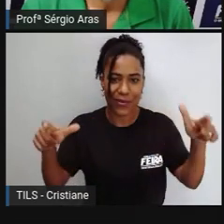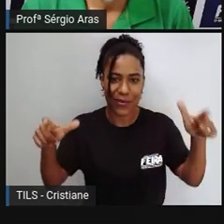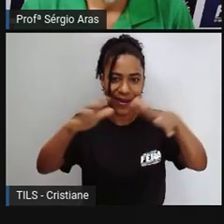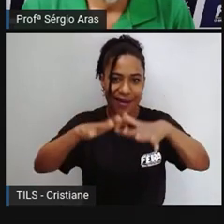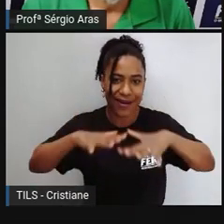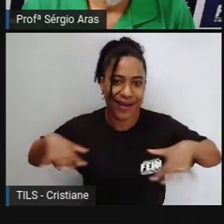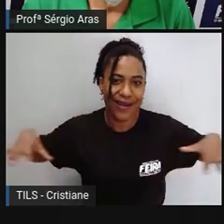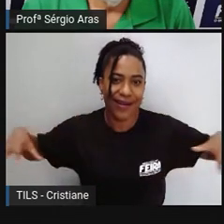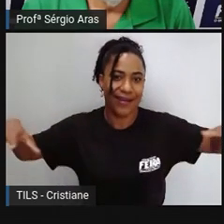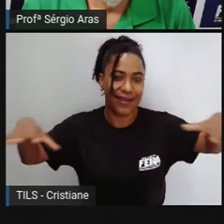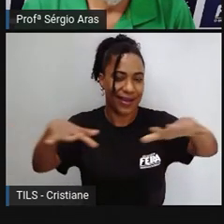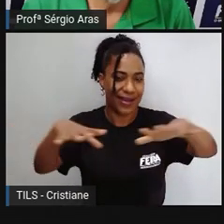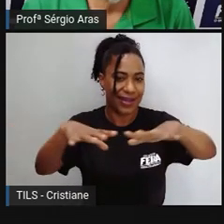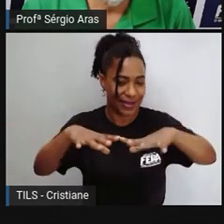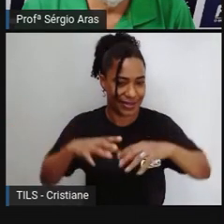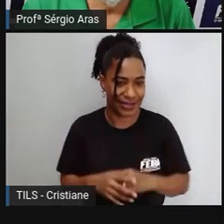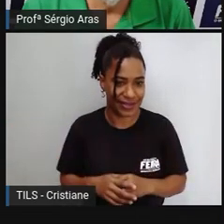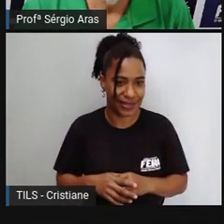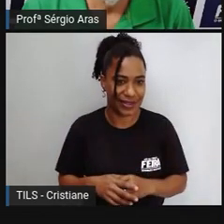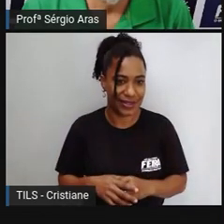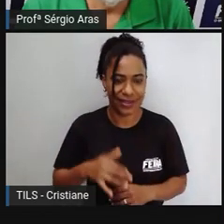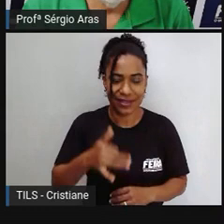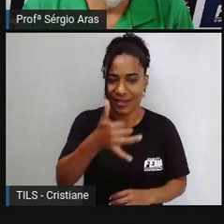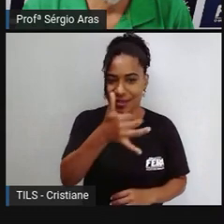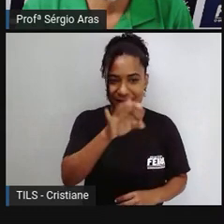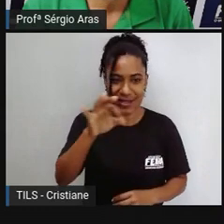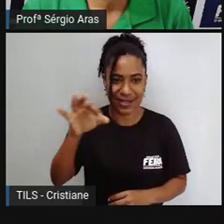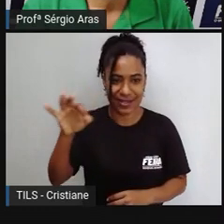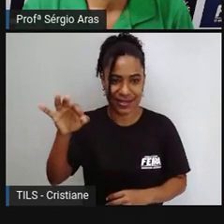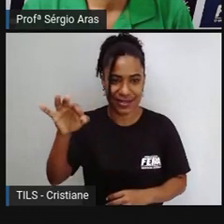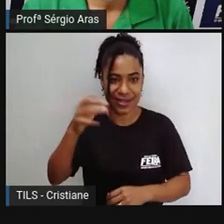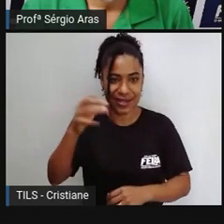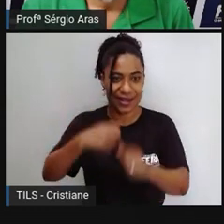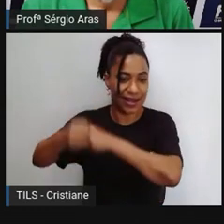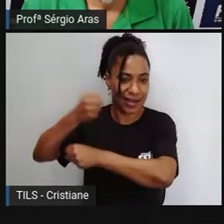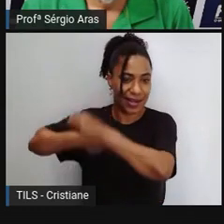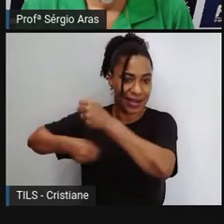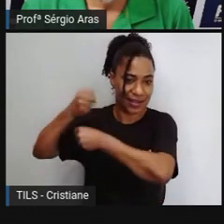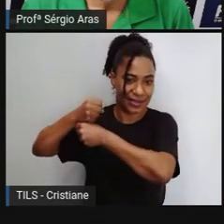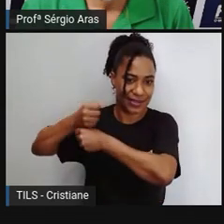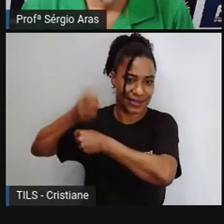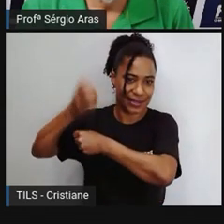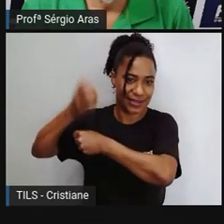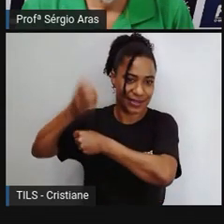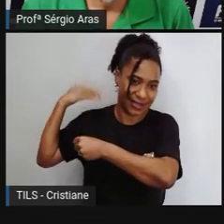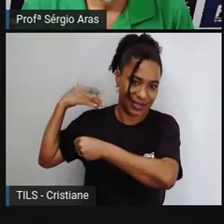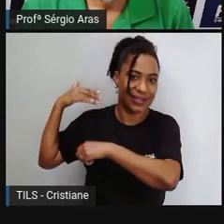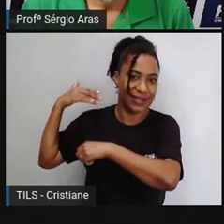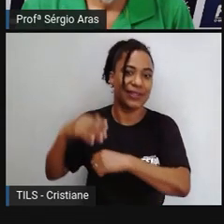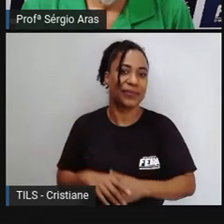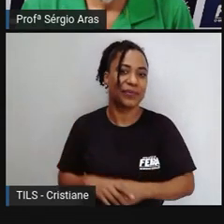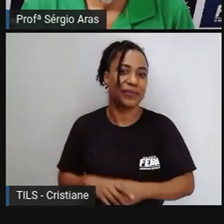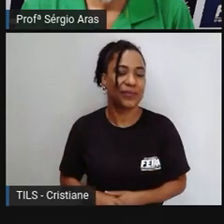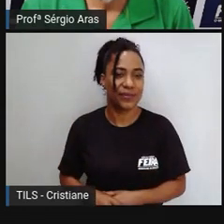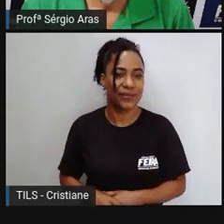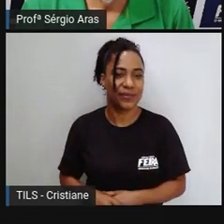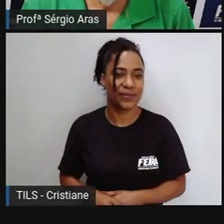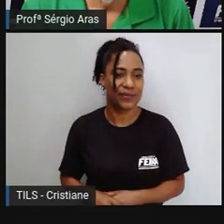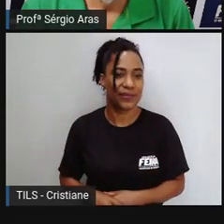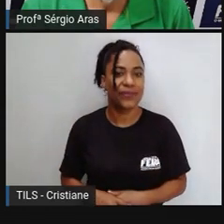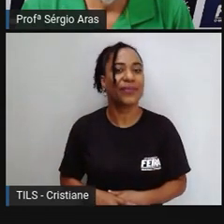há 100 anos atrás ela tinha a